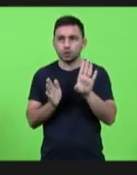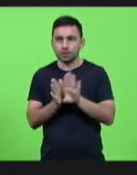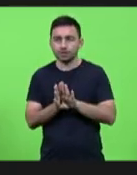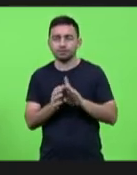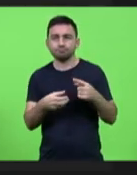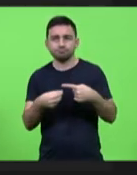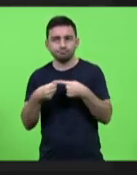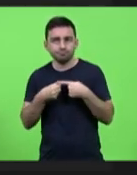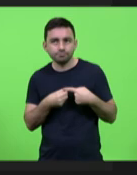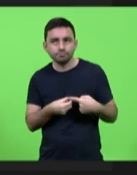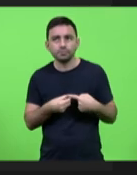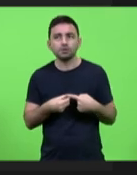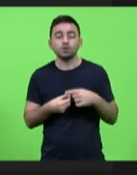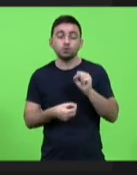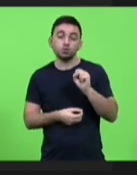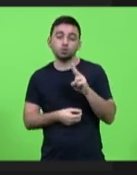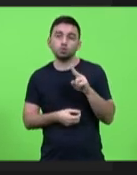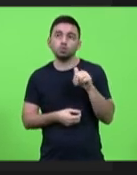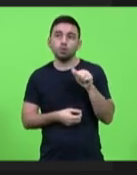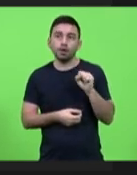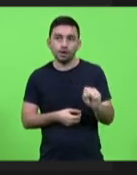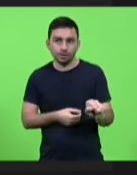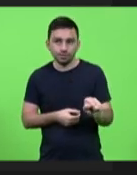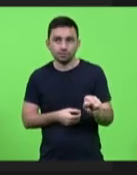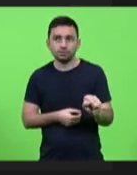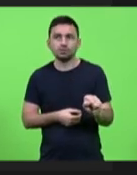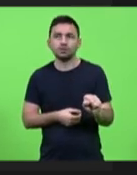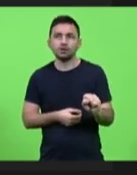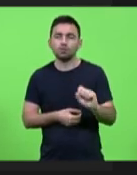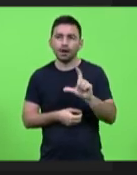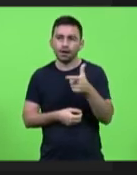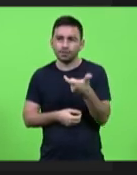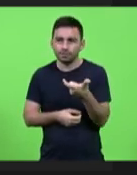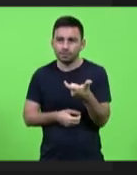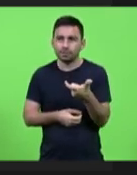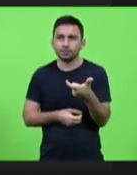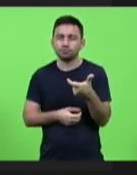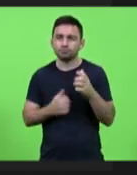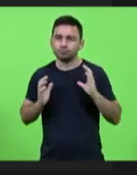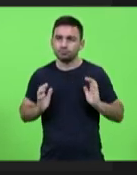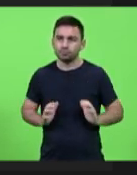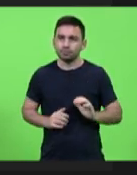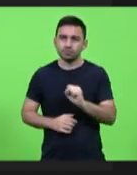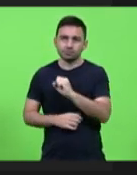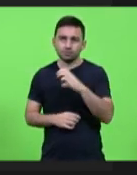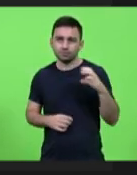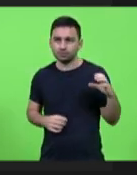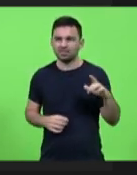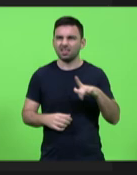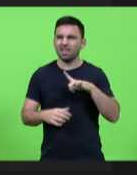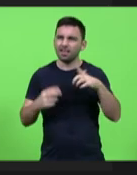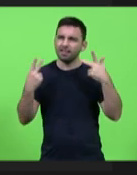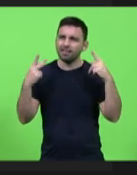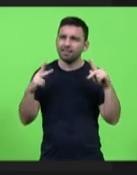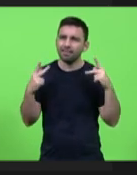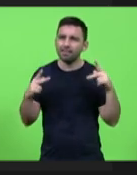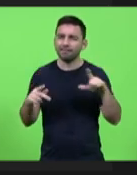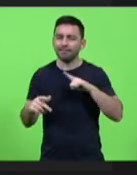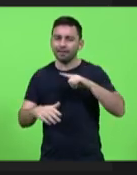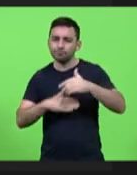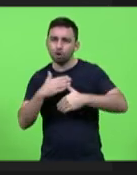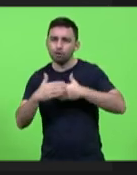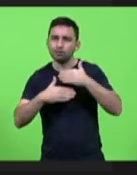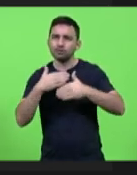aos suas do município o cartão cidadão de Santa Catarina porque daí tem link daí tem processo